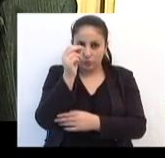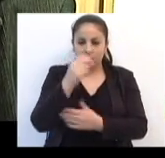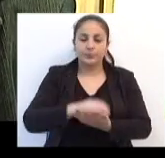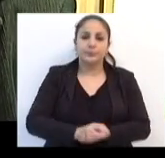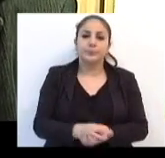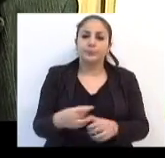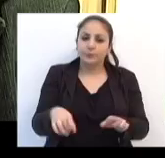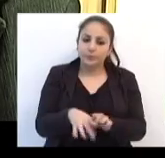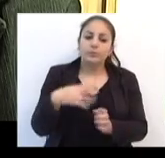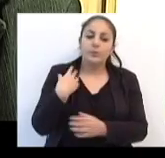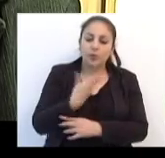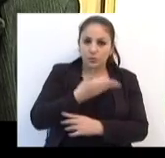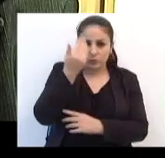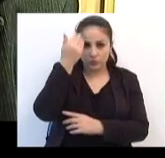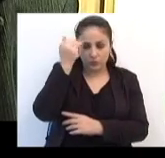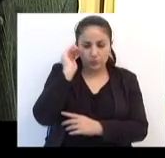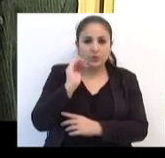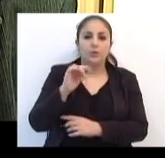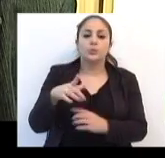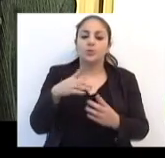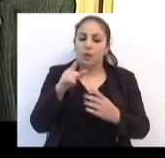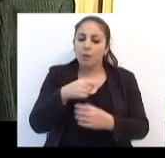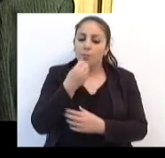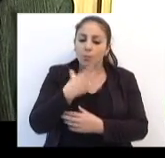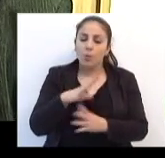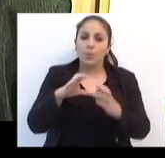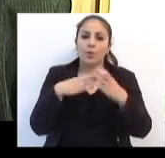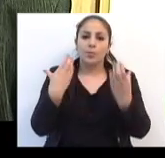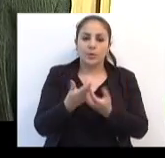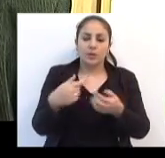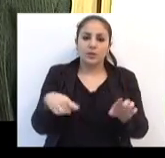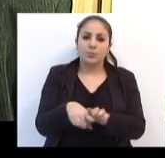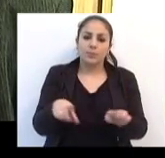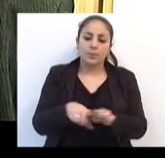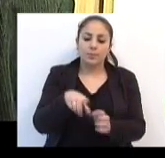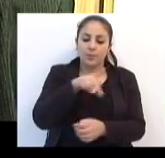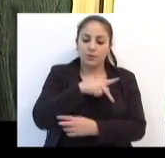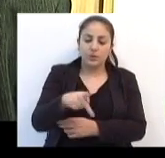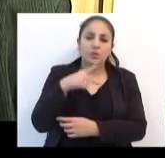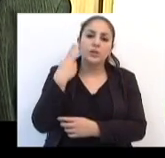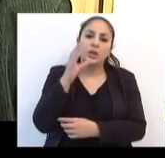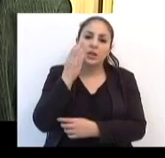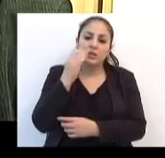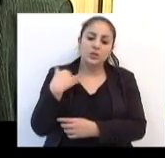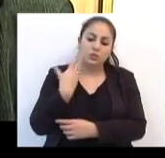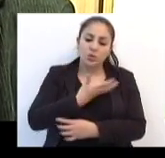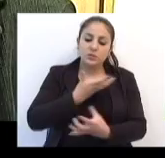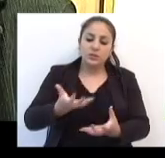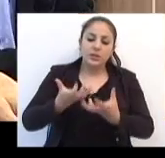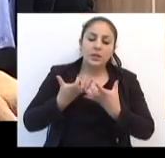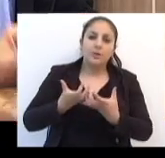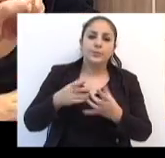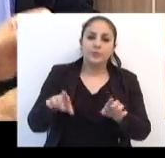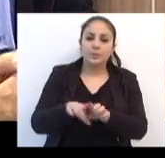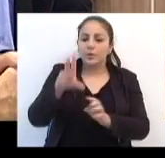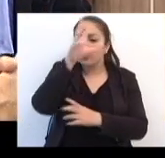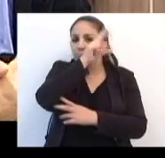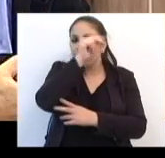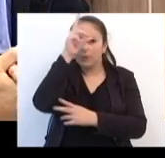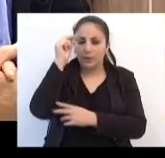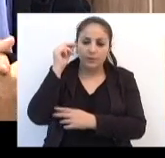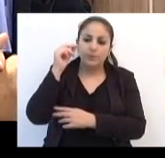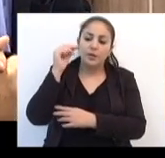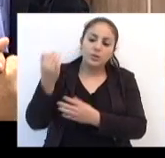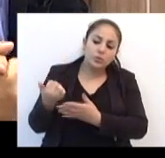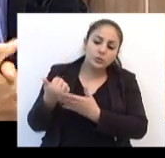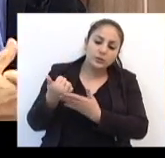Nós entendemos que foi um ganho para a comunidade, foi um ganho para a prefeitura de Carazinho e nós queremos que o prefeito hoje traga a